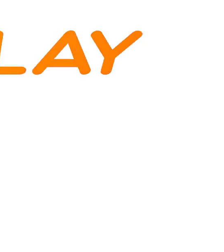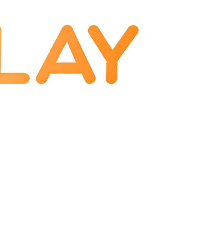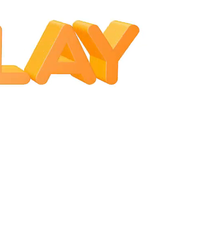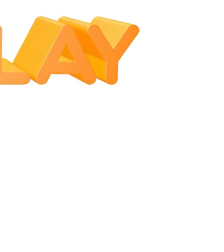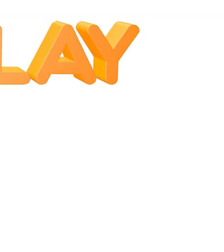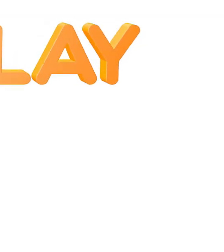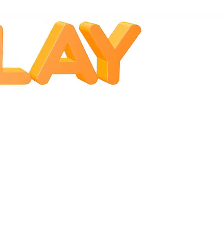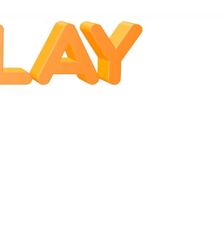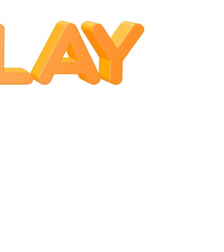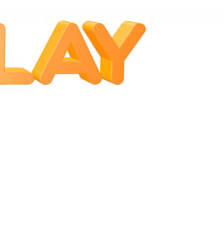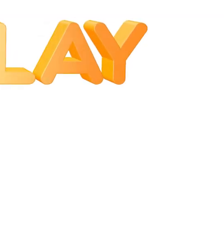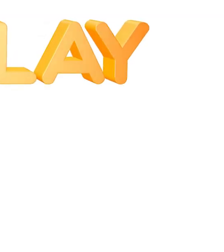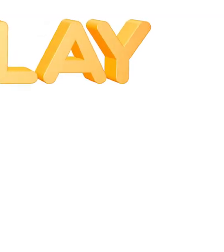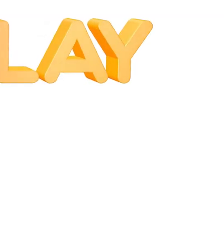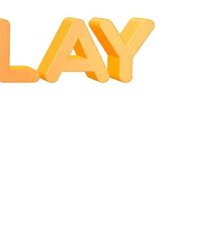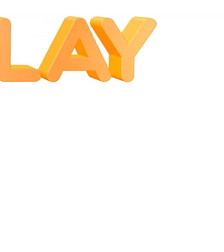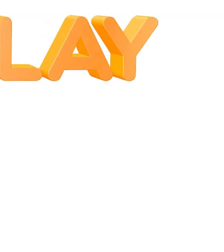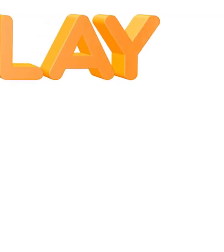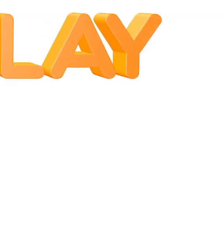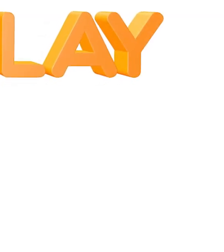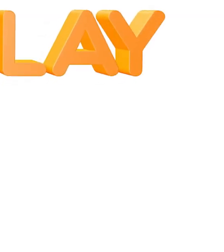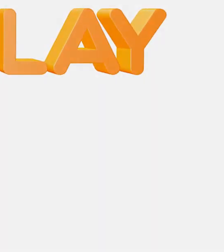Feliz Best Play! aí